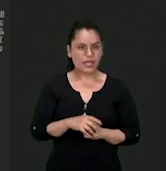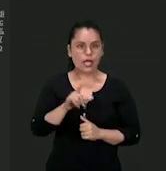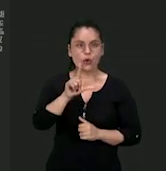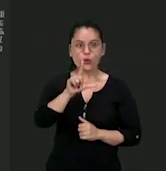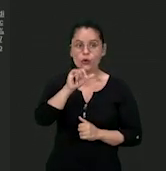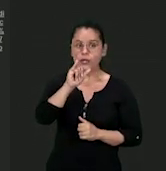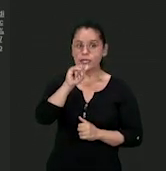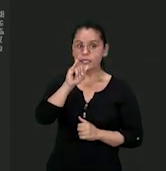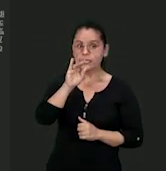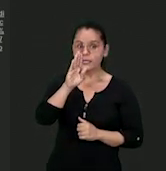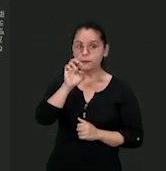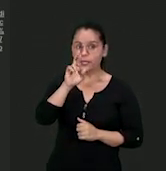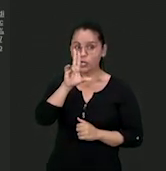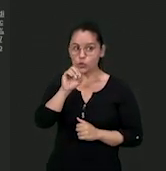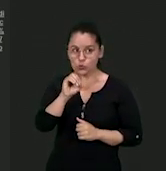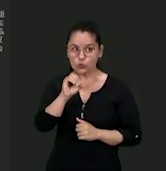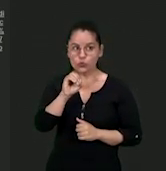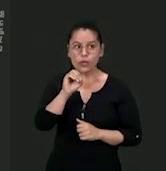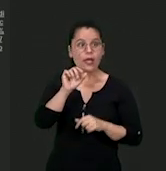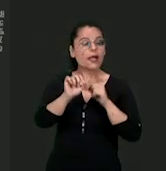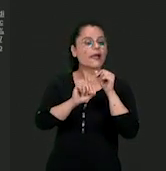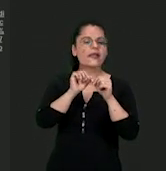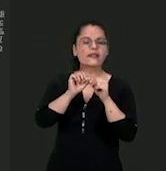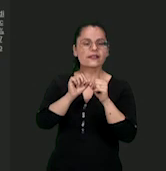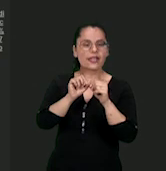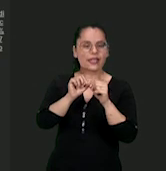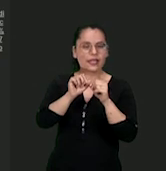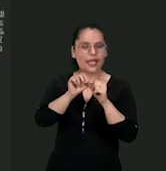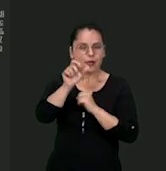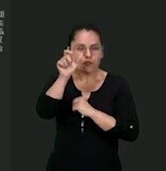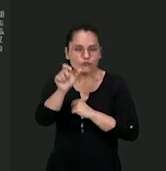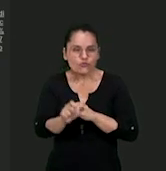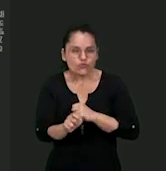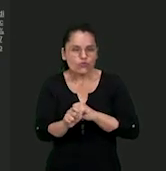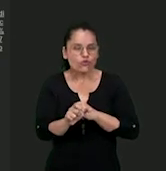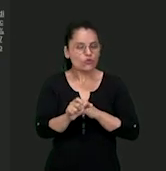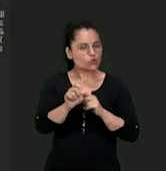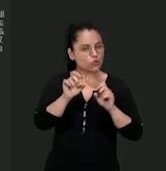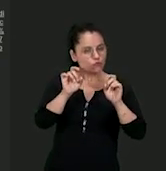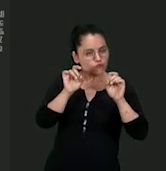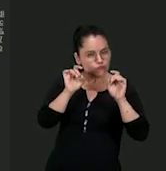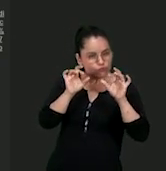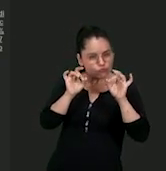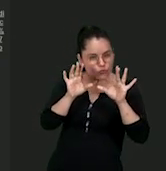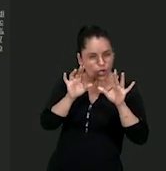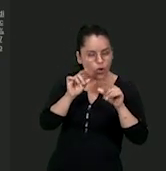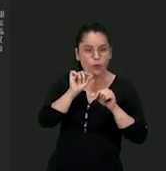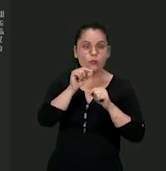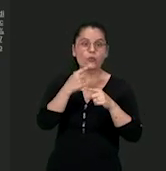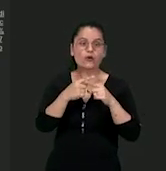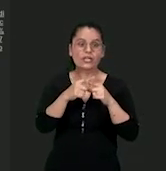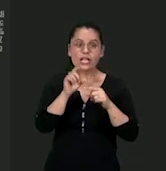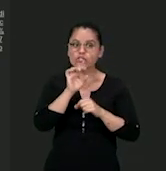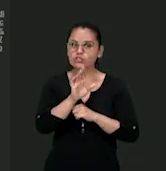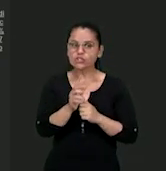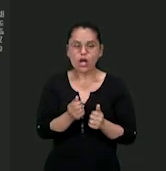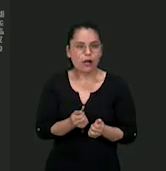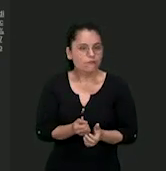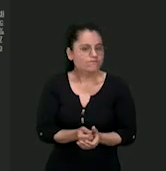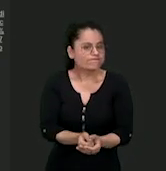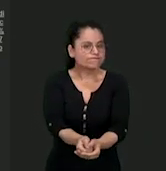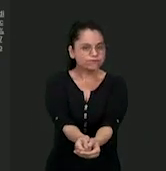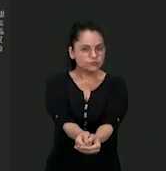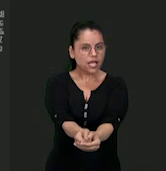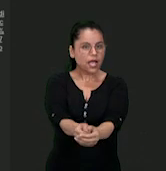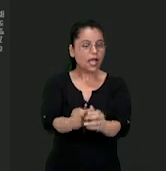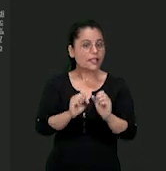Líbero. E o Líbero é um jogador, né, especial. Ele é especialista em recepção e defesa. Portanto, ele